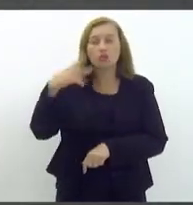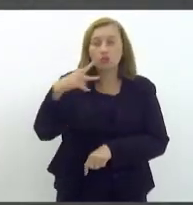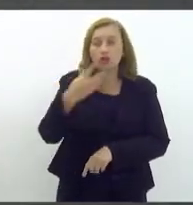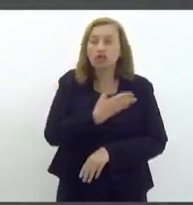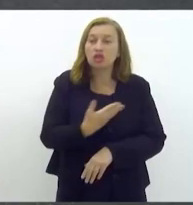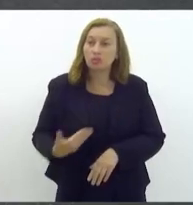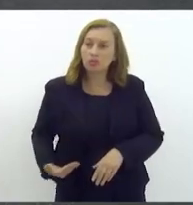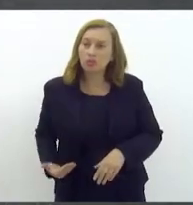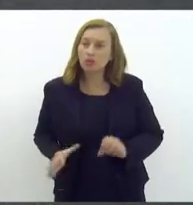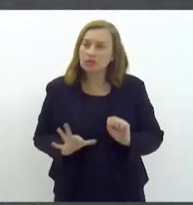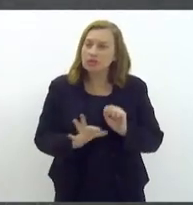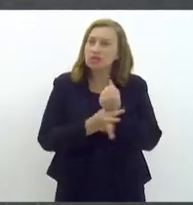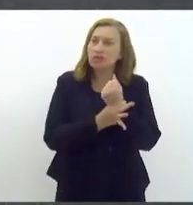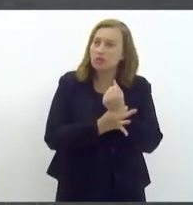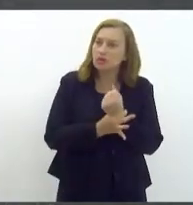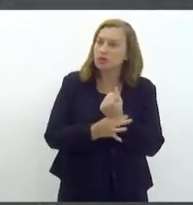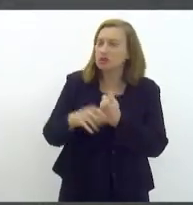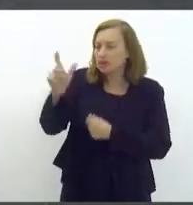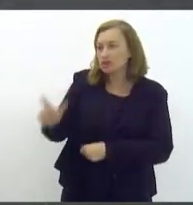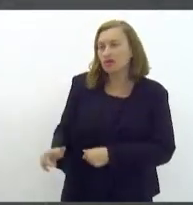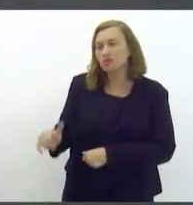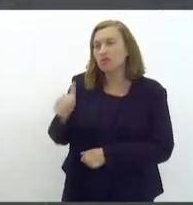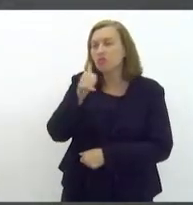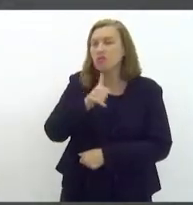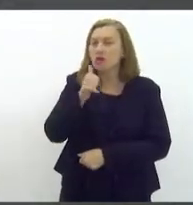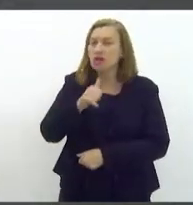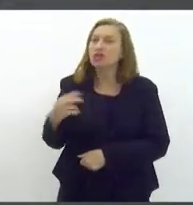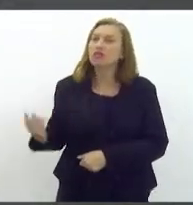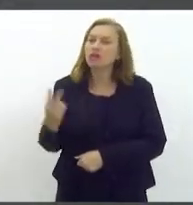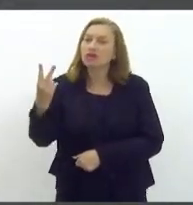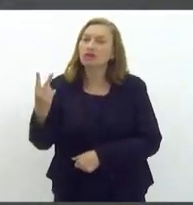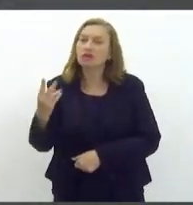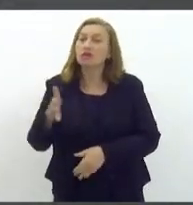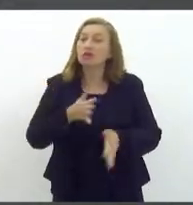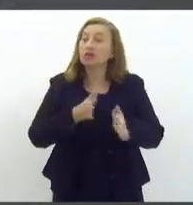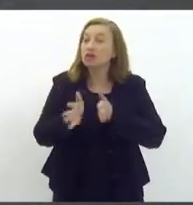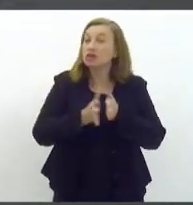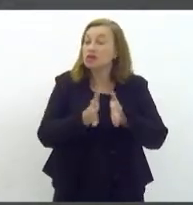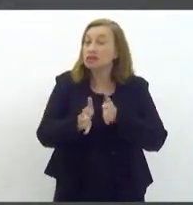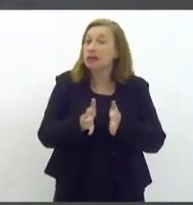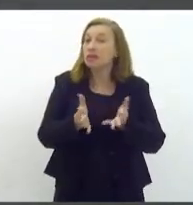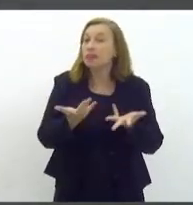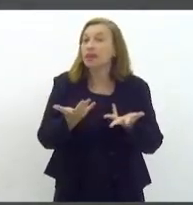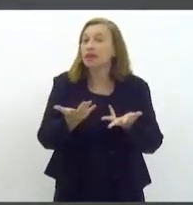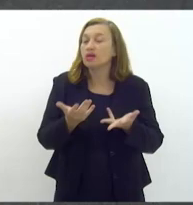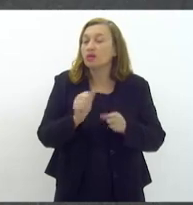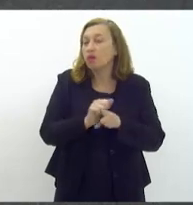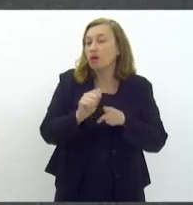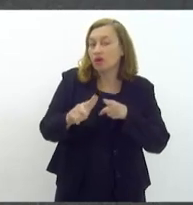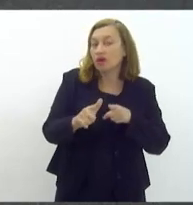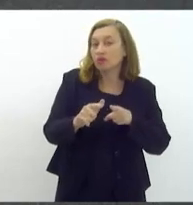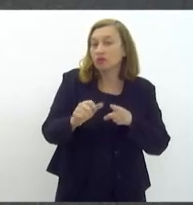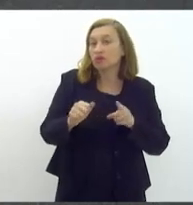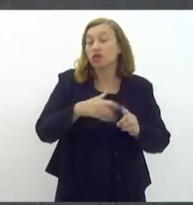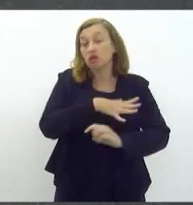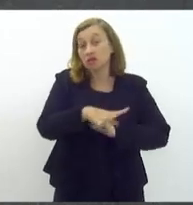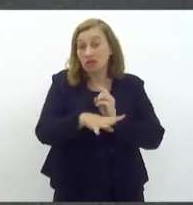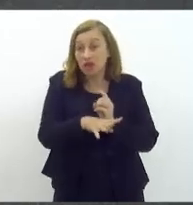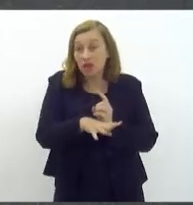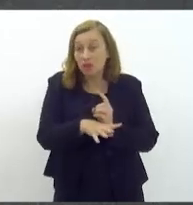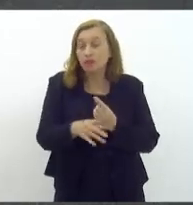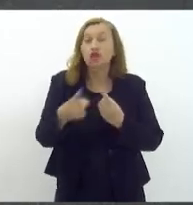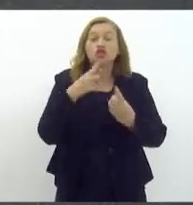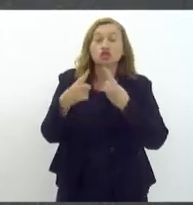garantir que essa mulher tenha prioridade na hora de acessar um aluguel social. Inclusive,